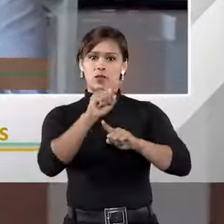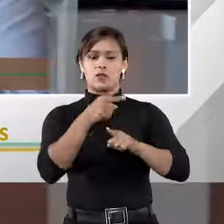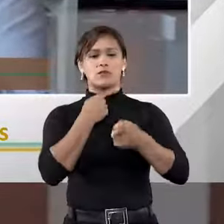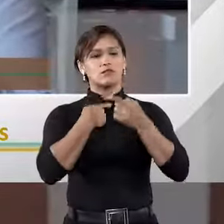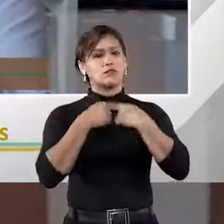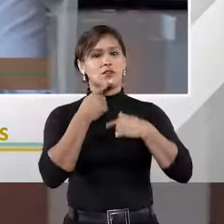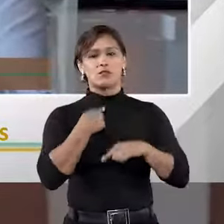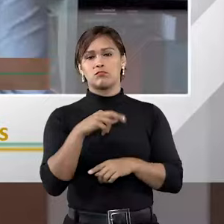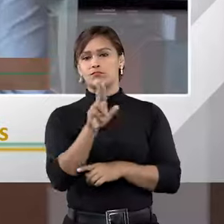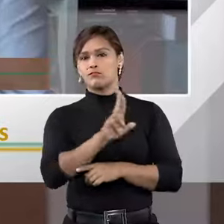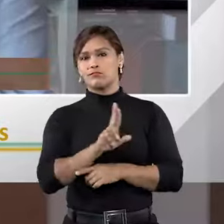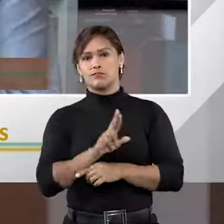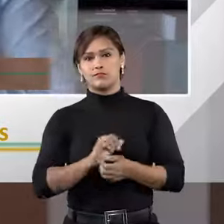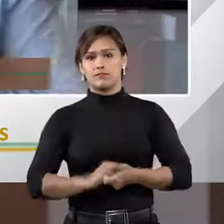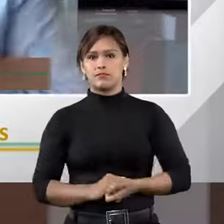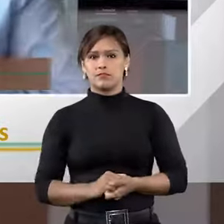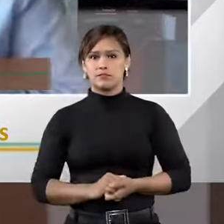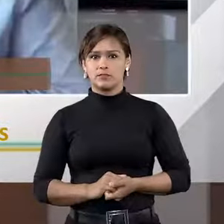dele, não pode ser utilizada.